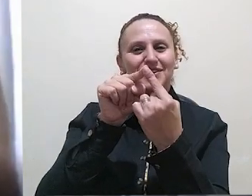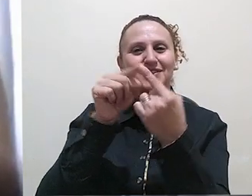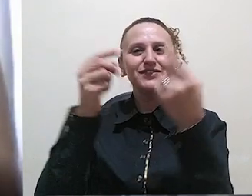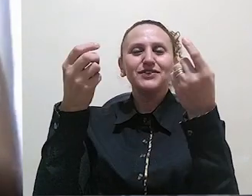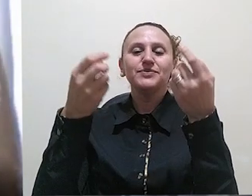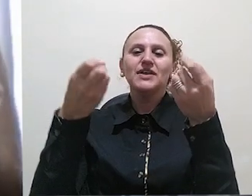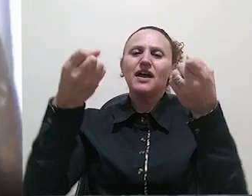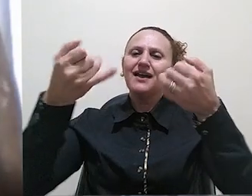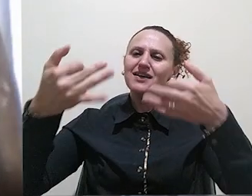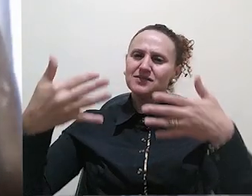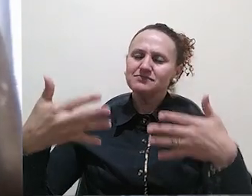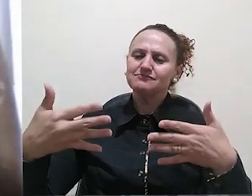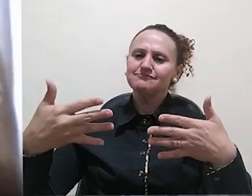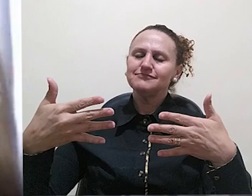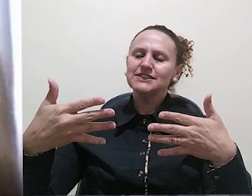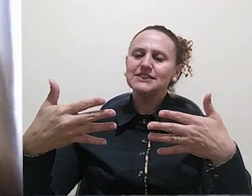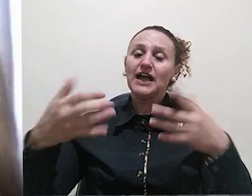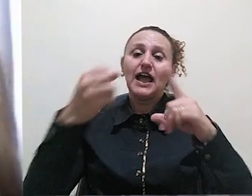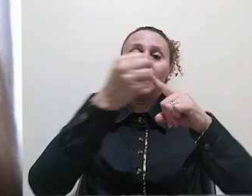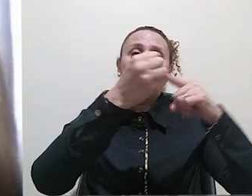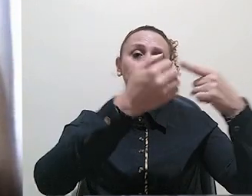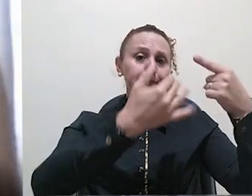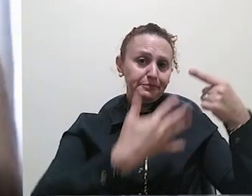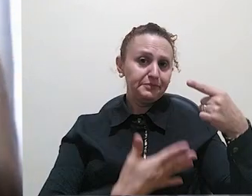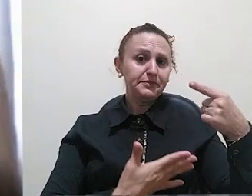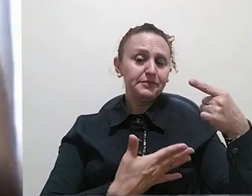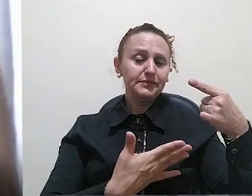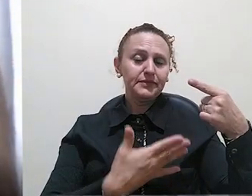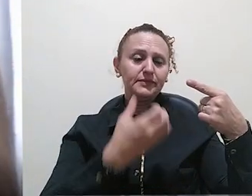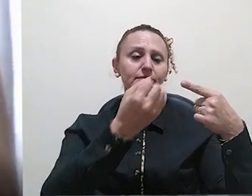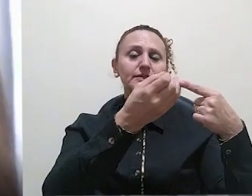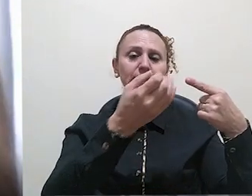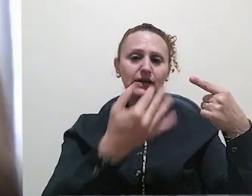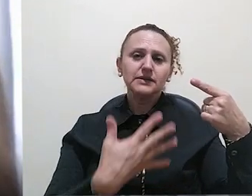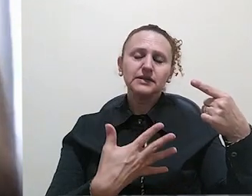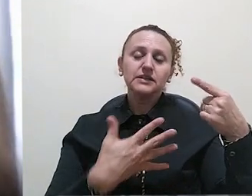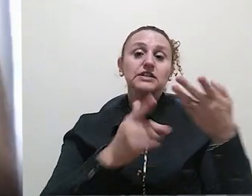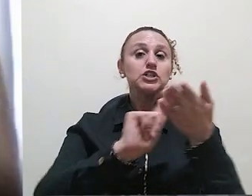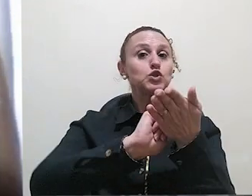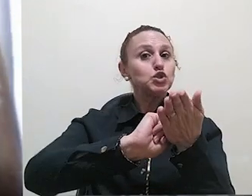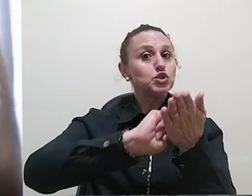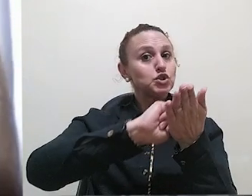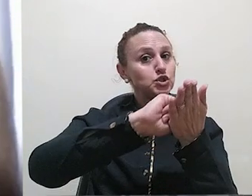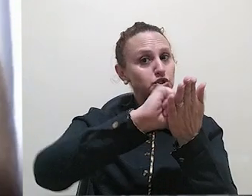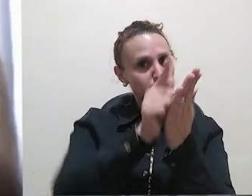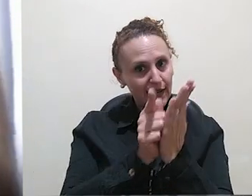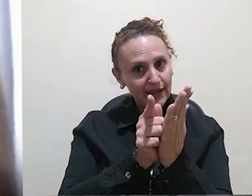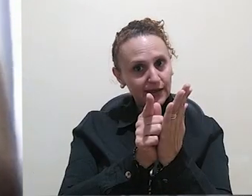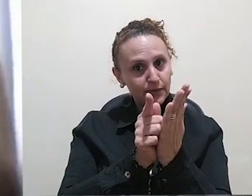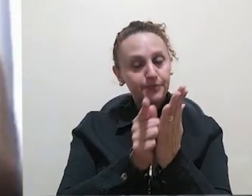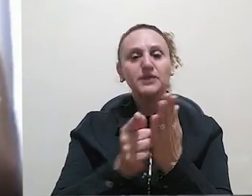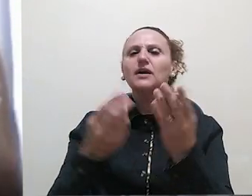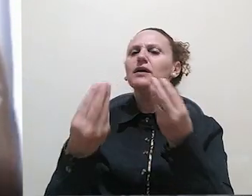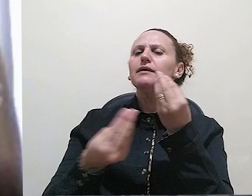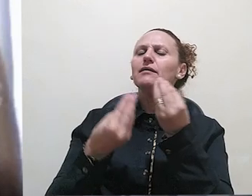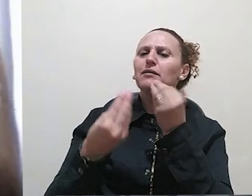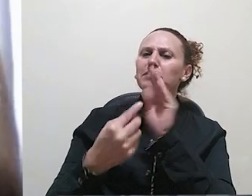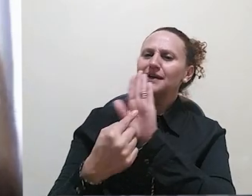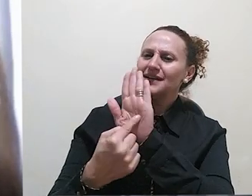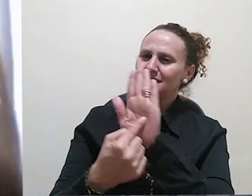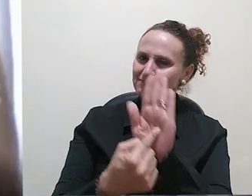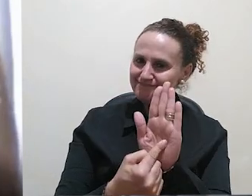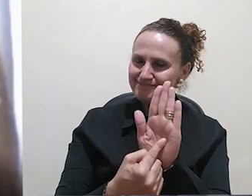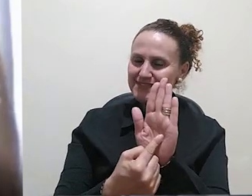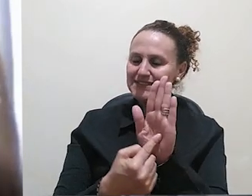a característica do gênero resenha, né, e como ele se apresenta, então vou